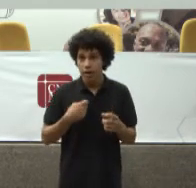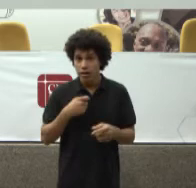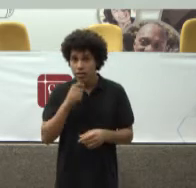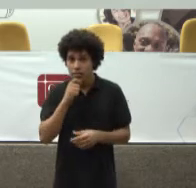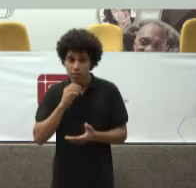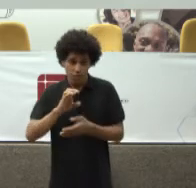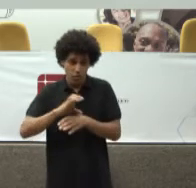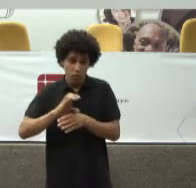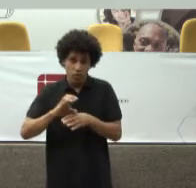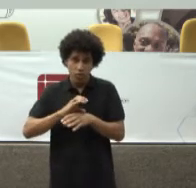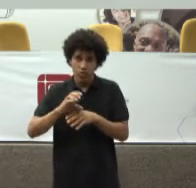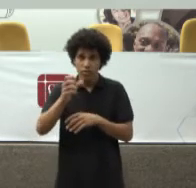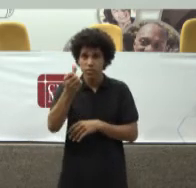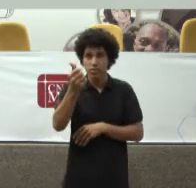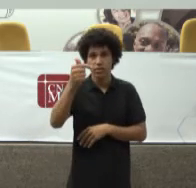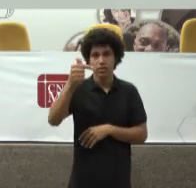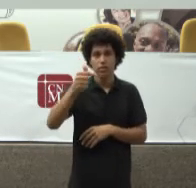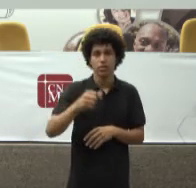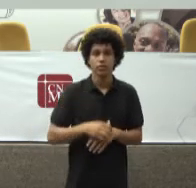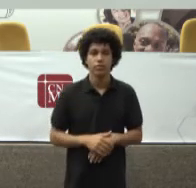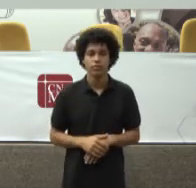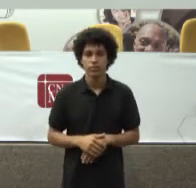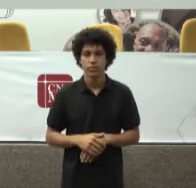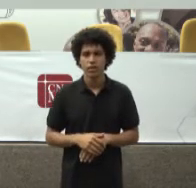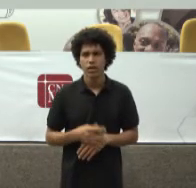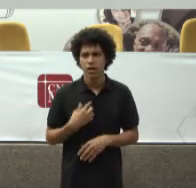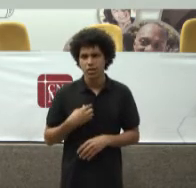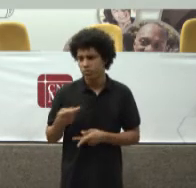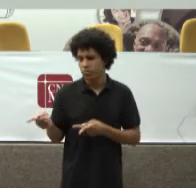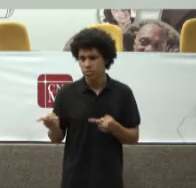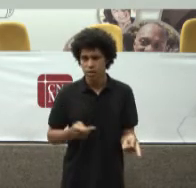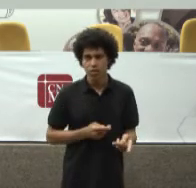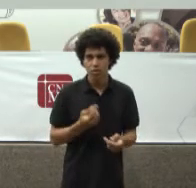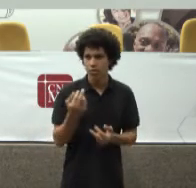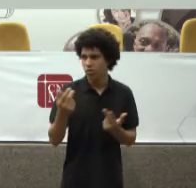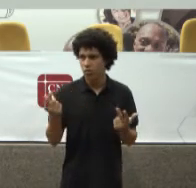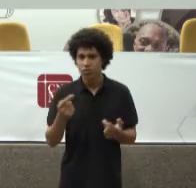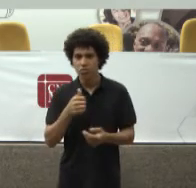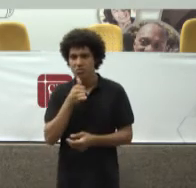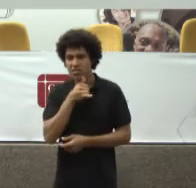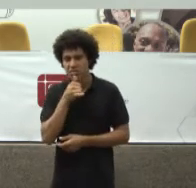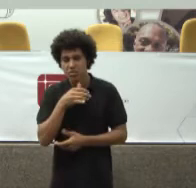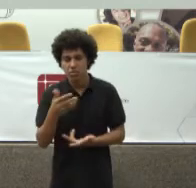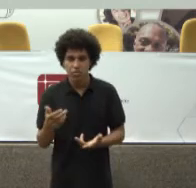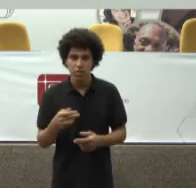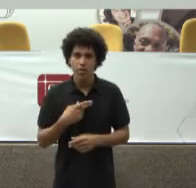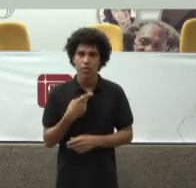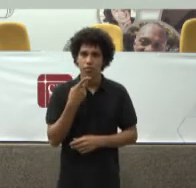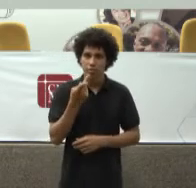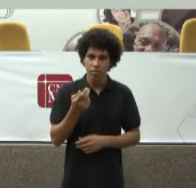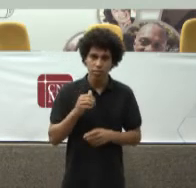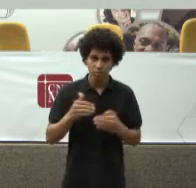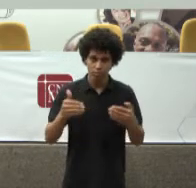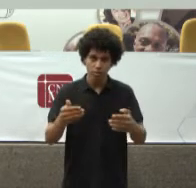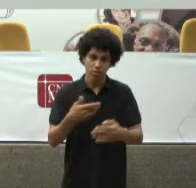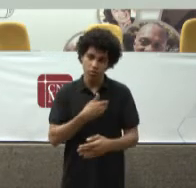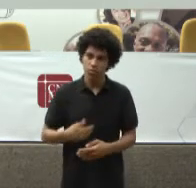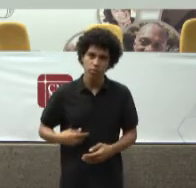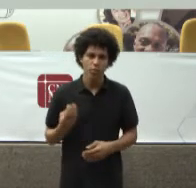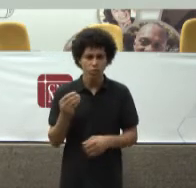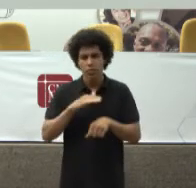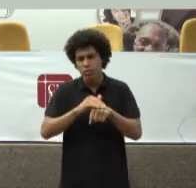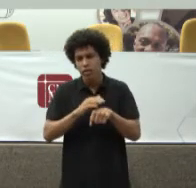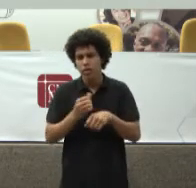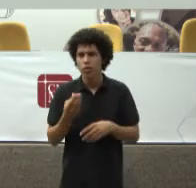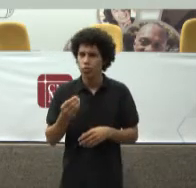69 Eu trago alguns Exemplos E falo do meu Ministério Público Com enorme carinho Com enorme respeito Mas